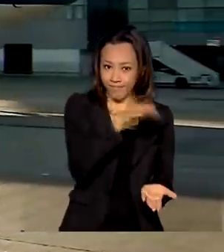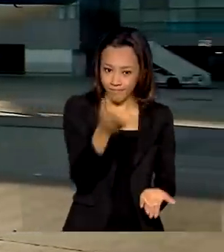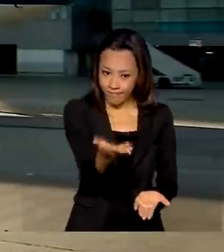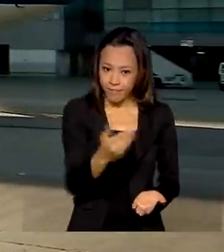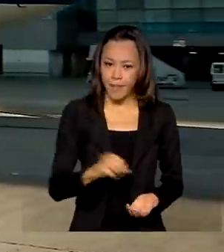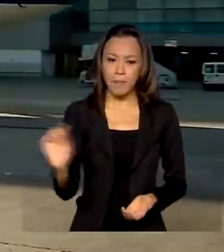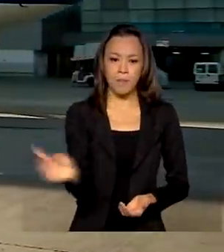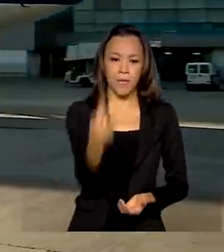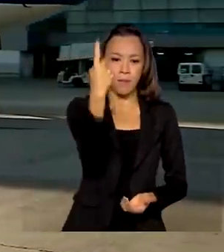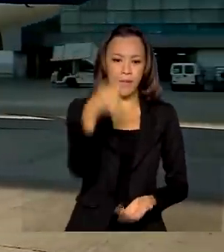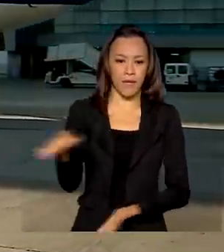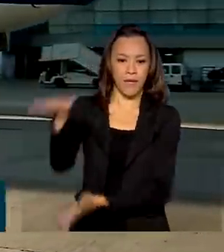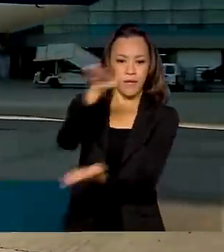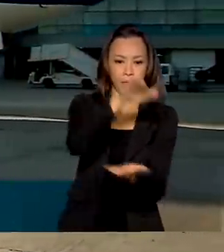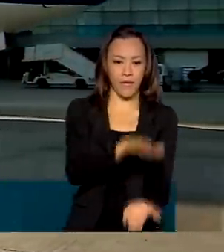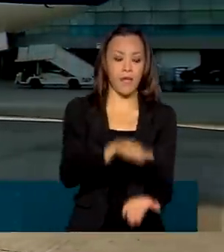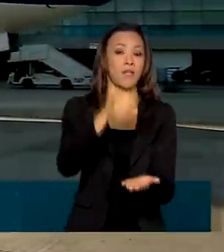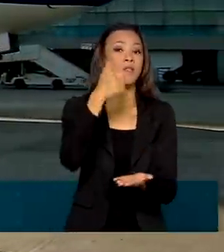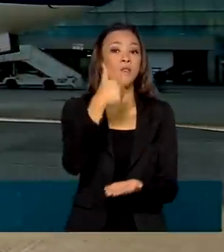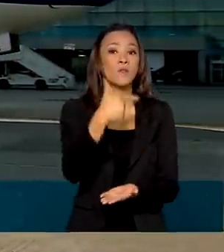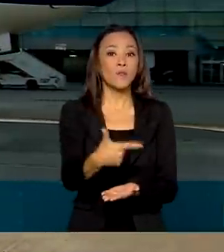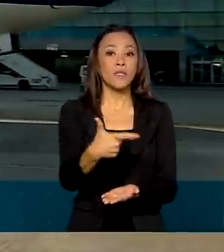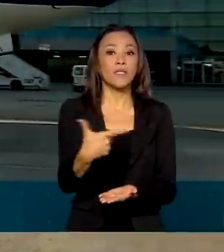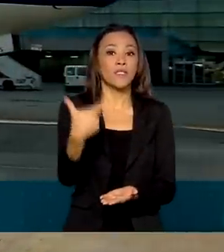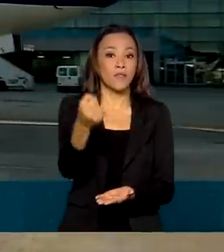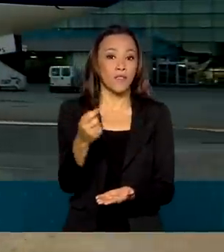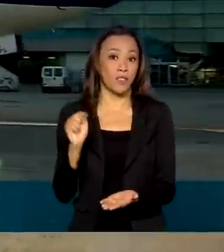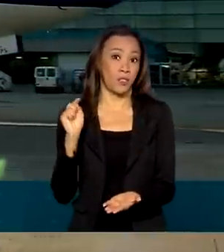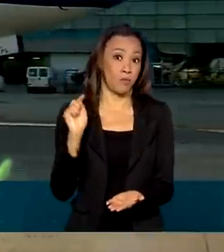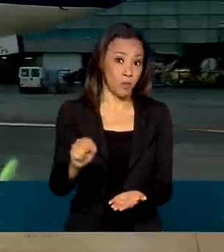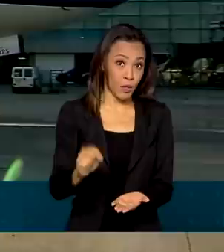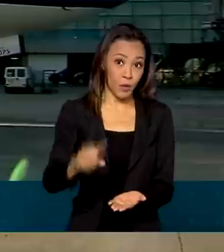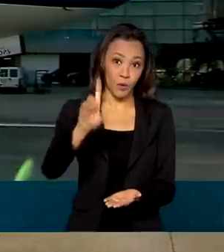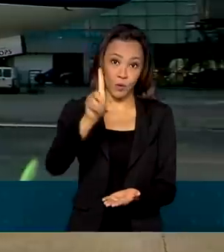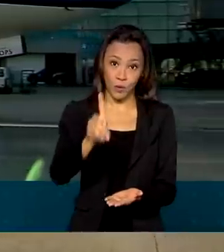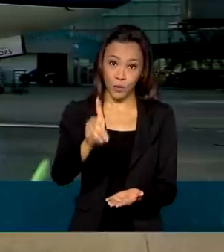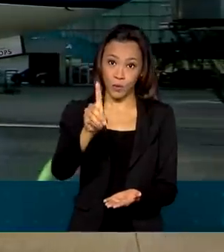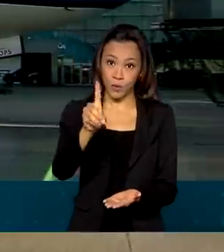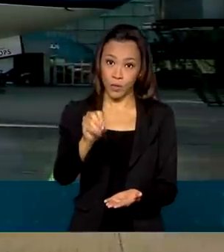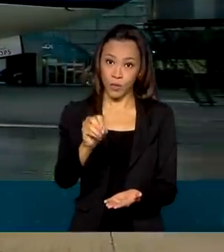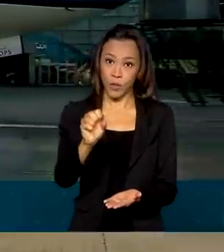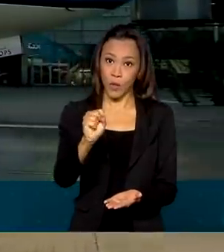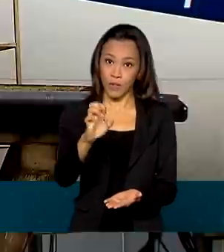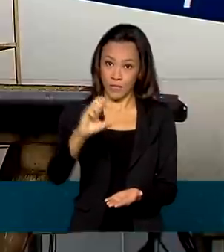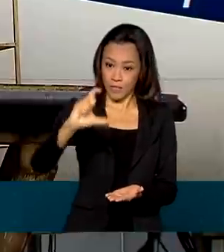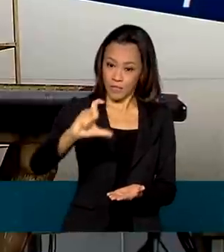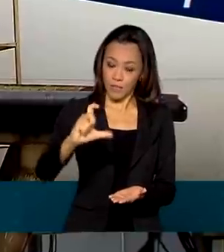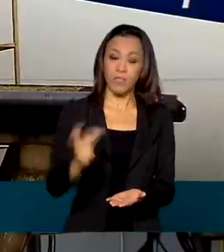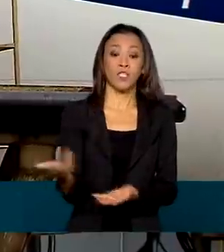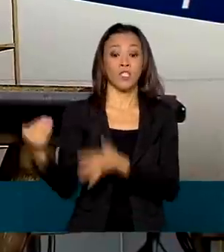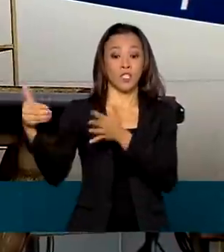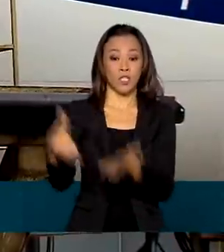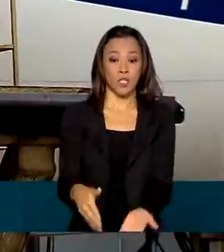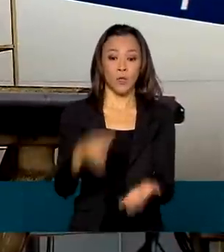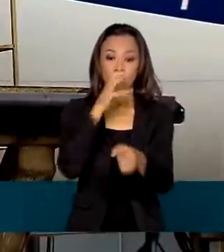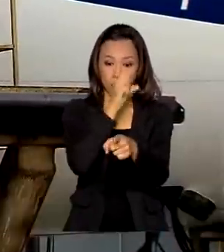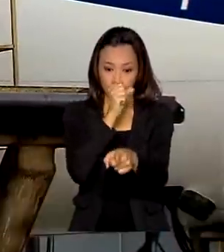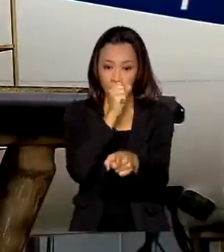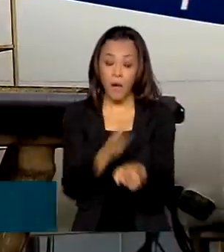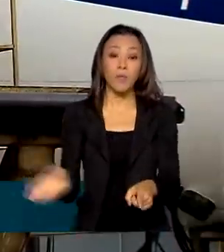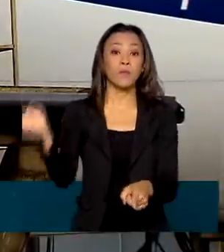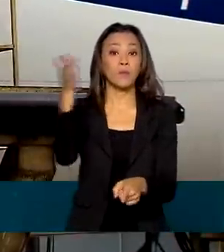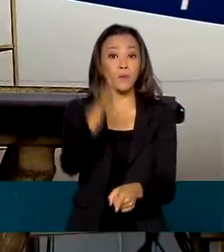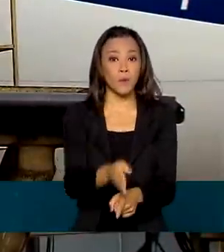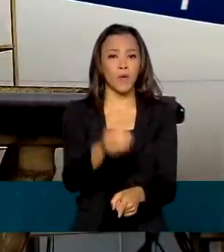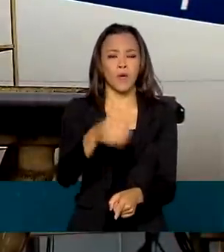remessa com 220 mil doses da vacina da Oxford-AstraZeneca chegou no sábado. E um lote com quase 3